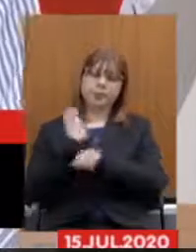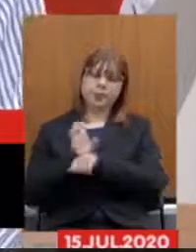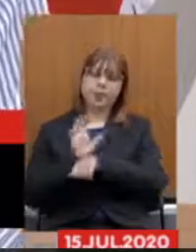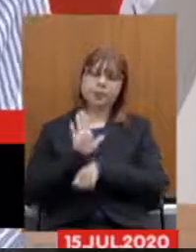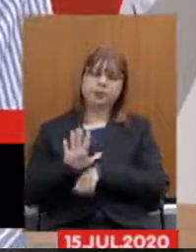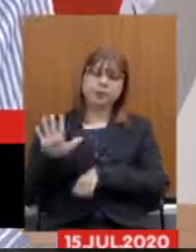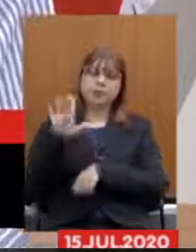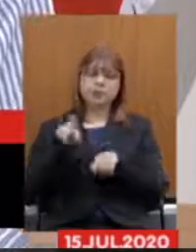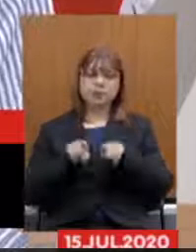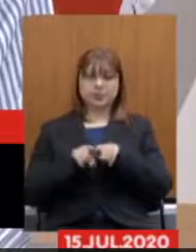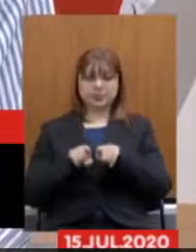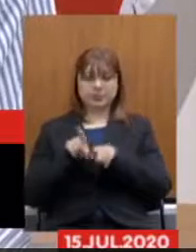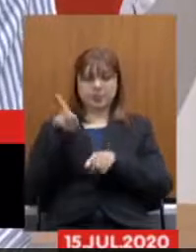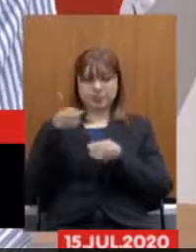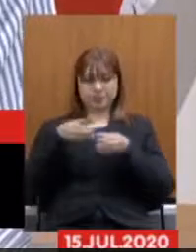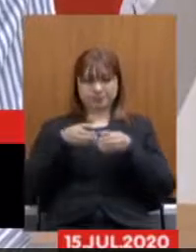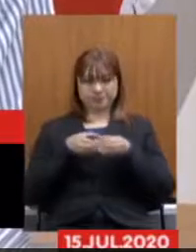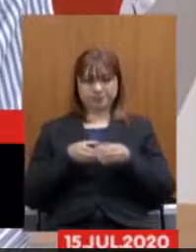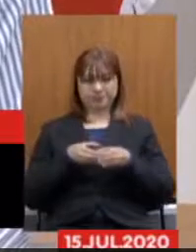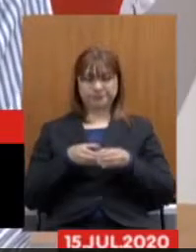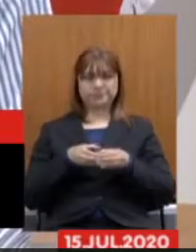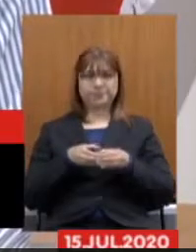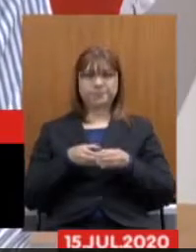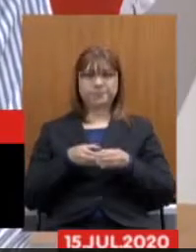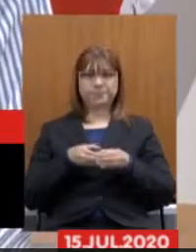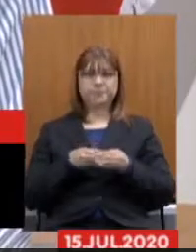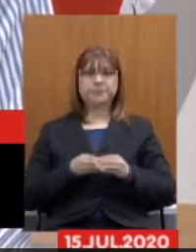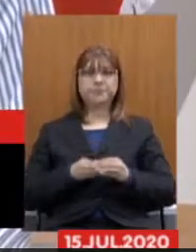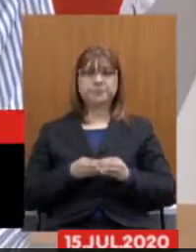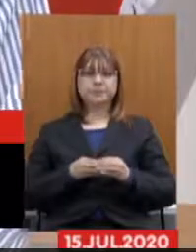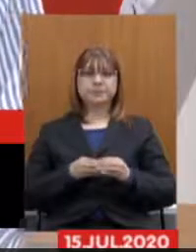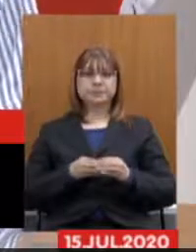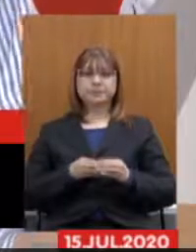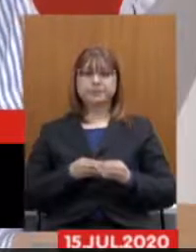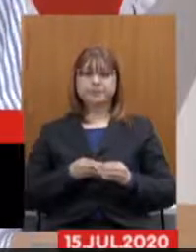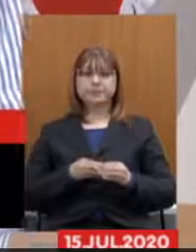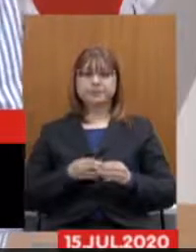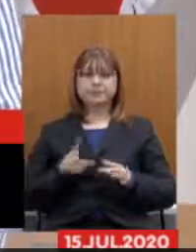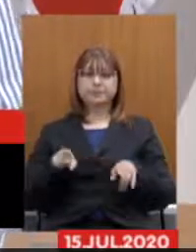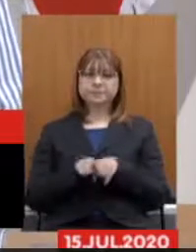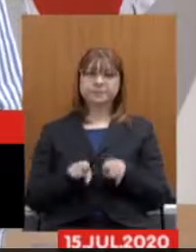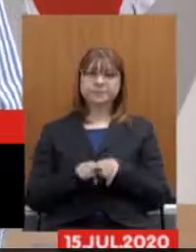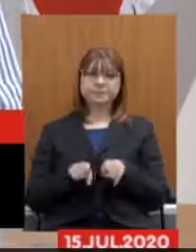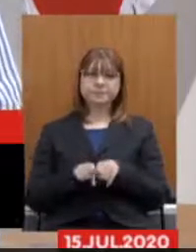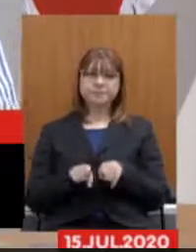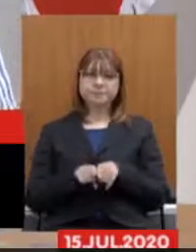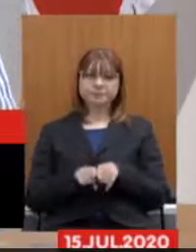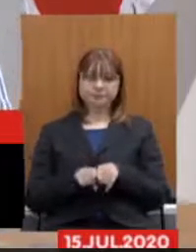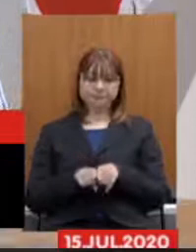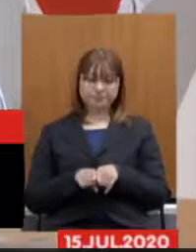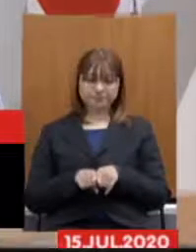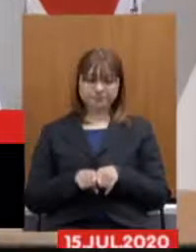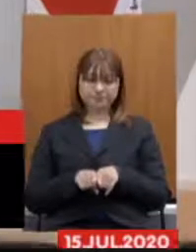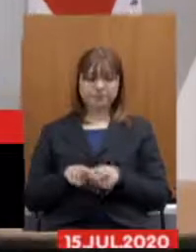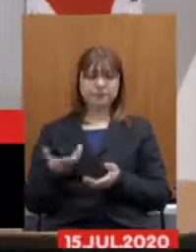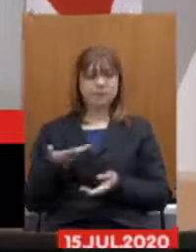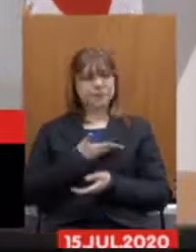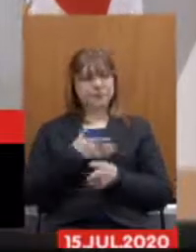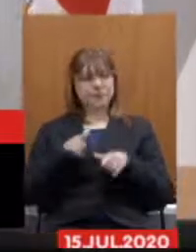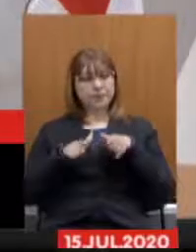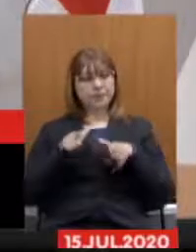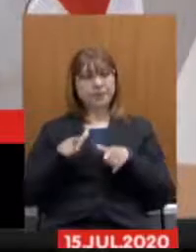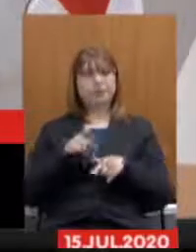estão lotados na cidade administrativa os meus colegas de trabalho da Fundação Emominas